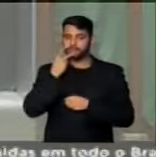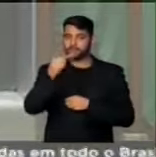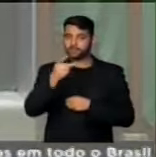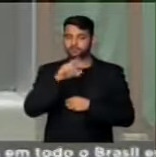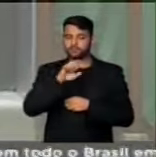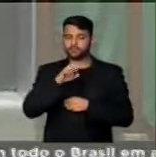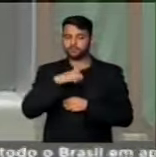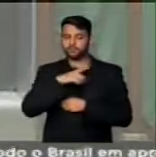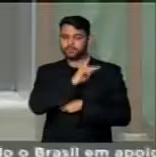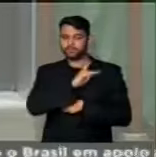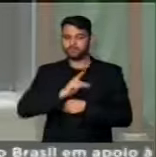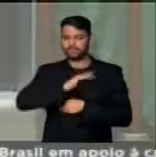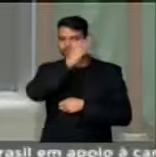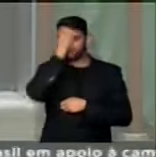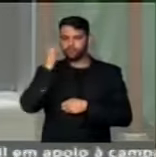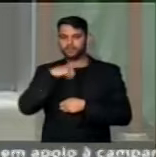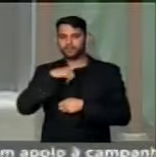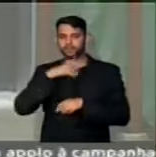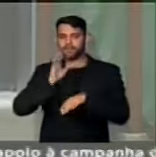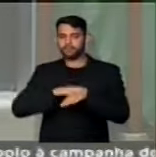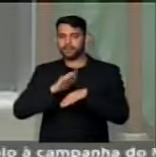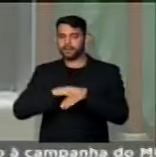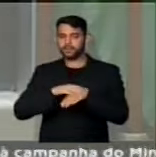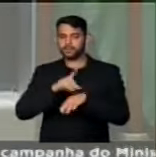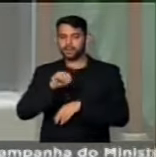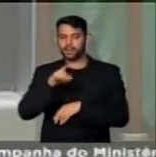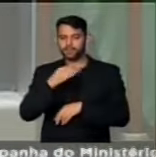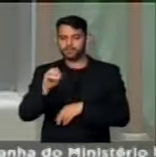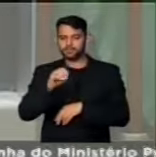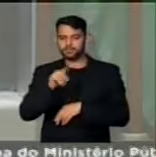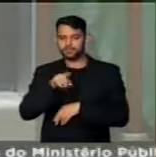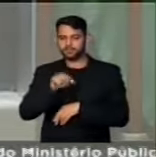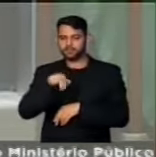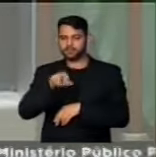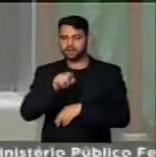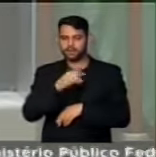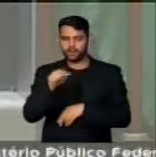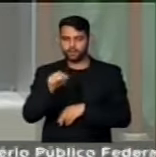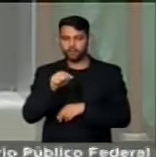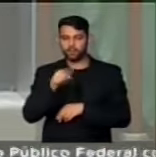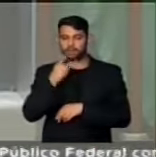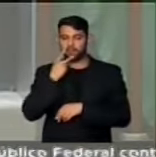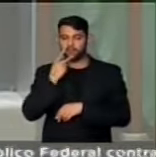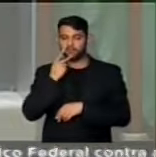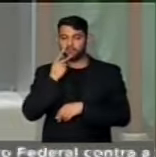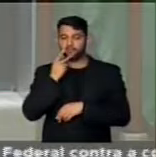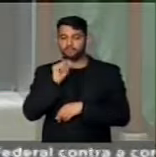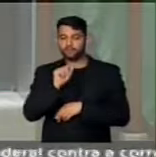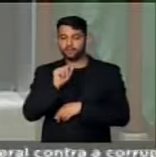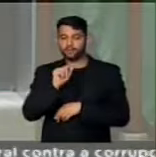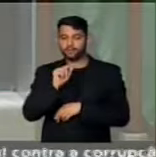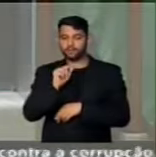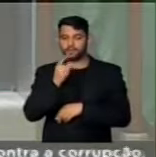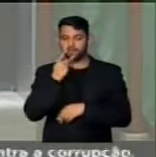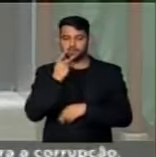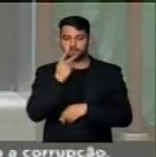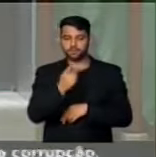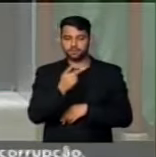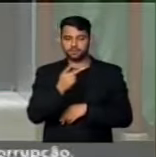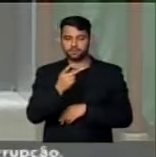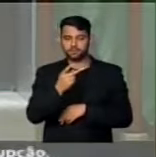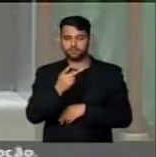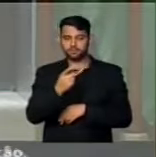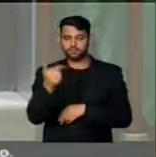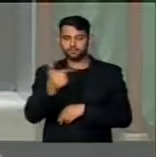de Eduardo Cunha, mas mais do que isso, na delação de Delcídio Amaral, ele foi indicação do